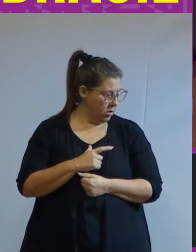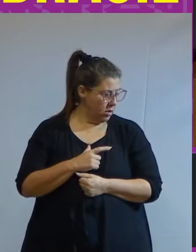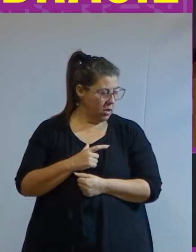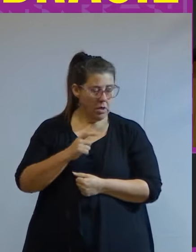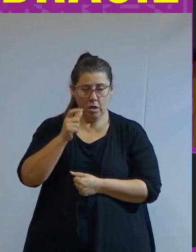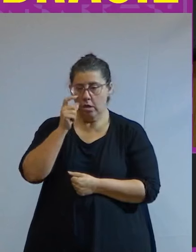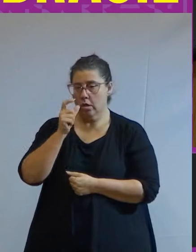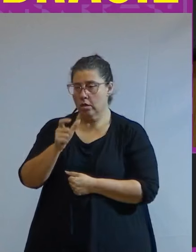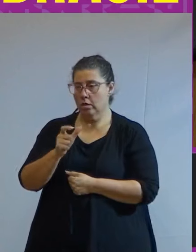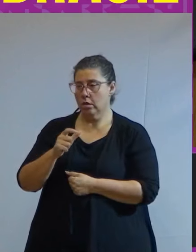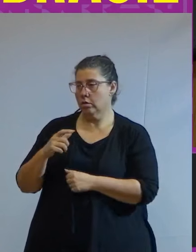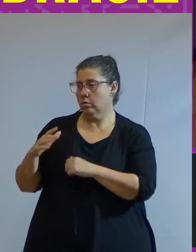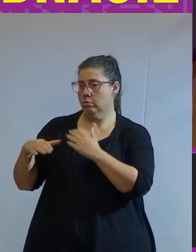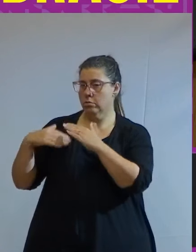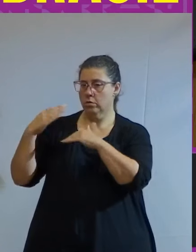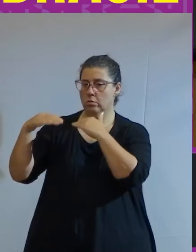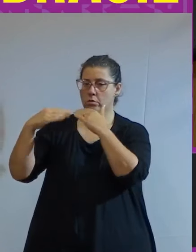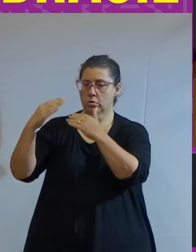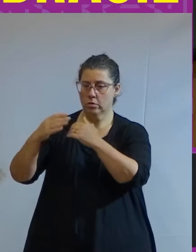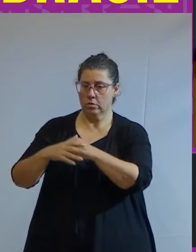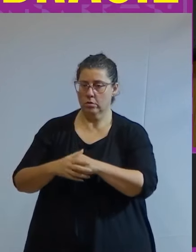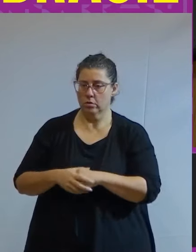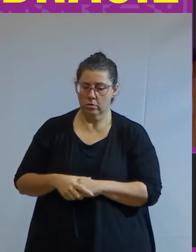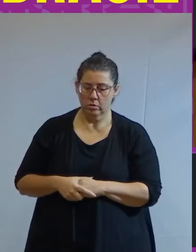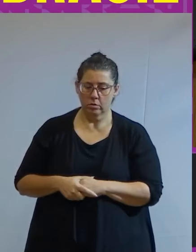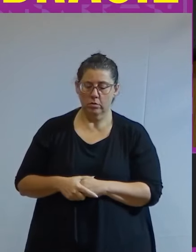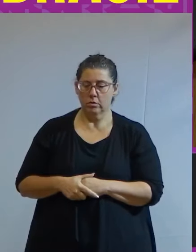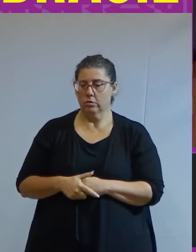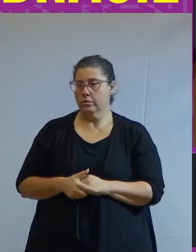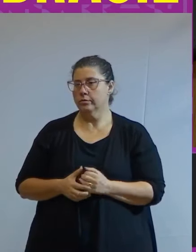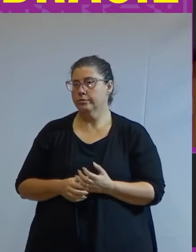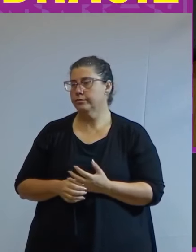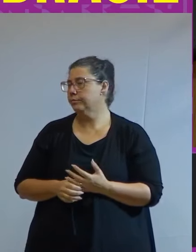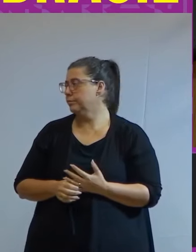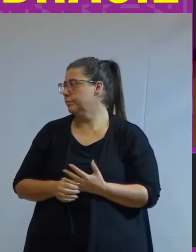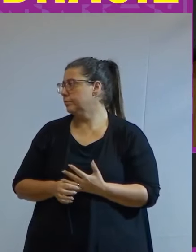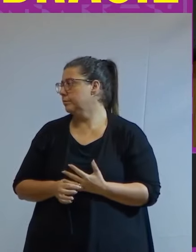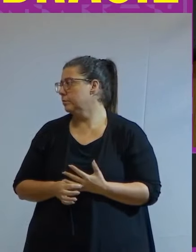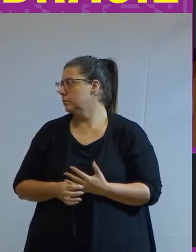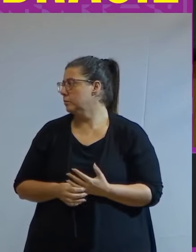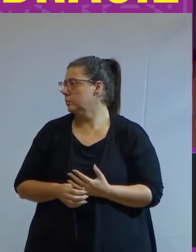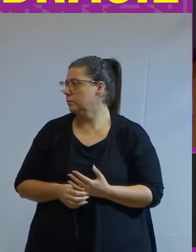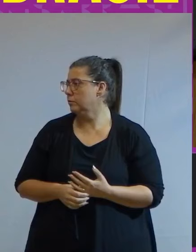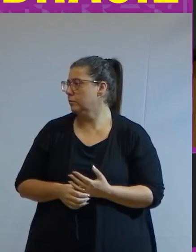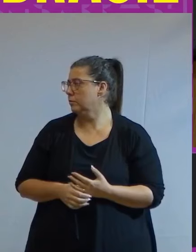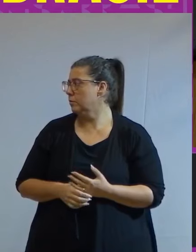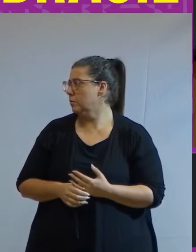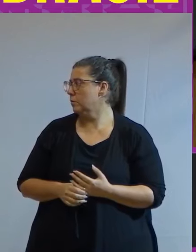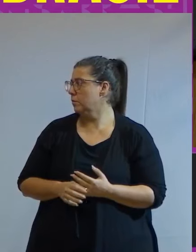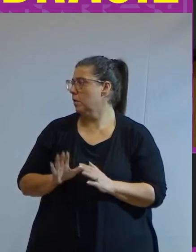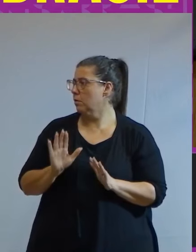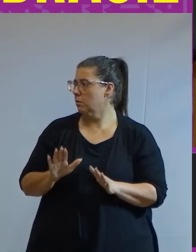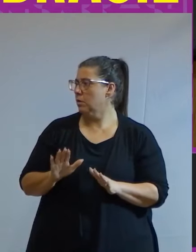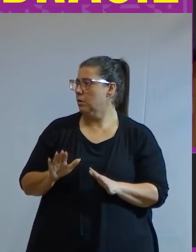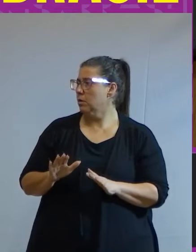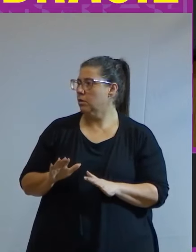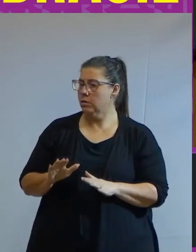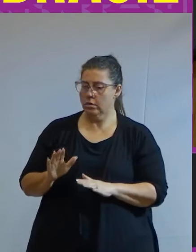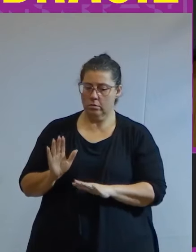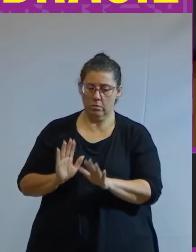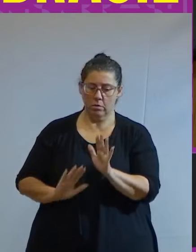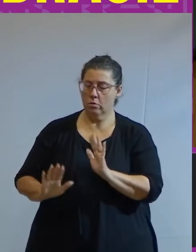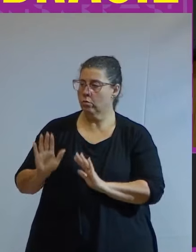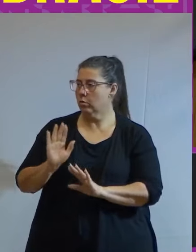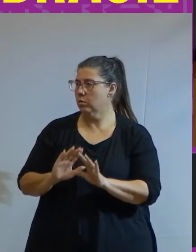para colocar de um modo bem genérico mas tem que andar num fio de navalha